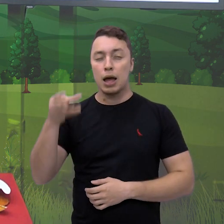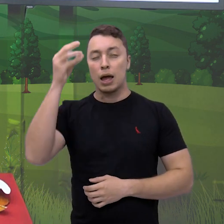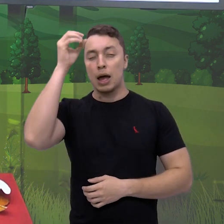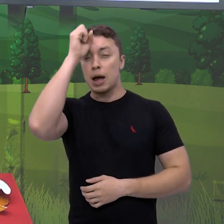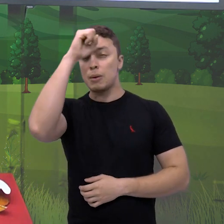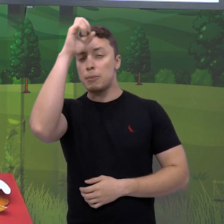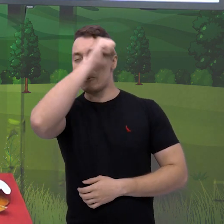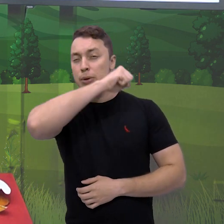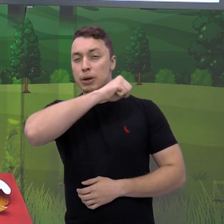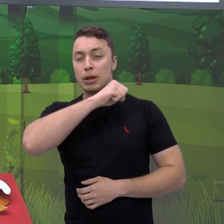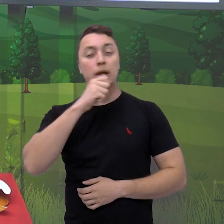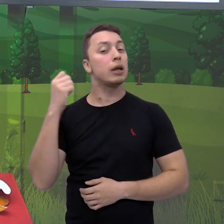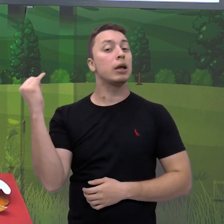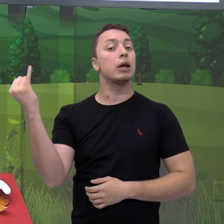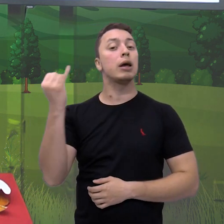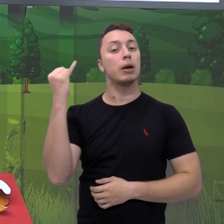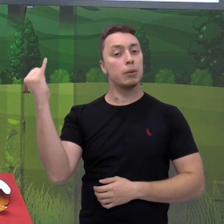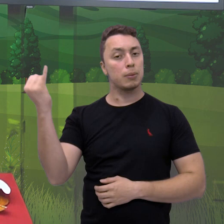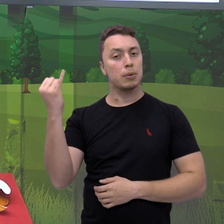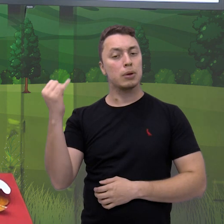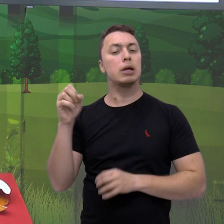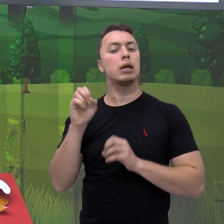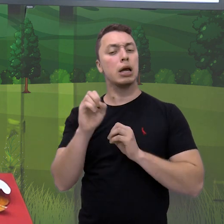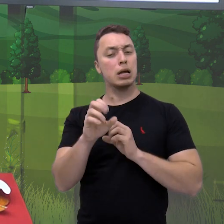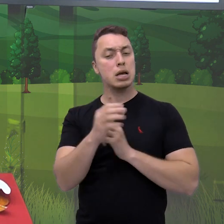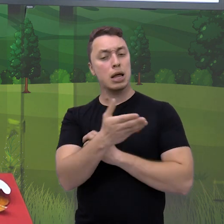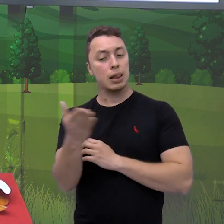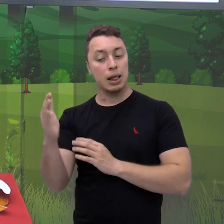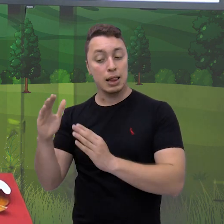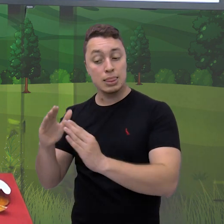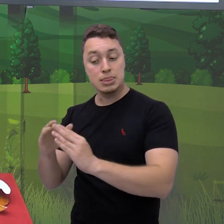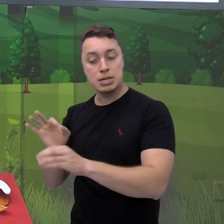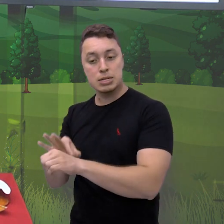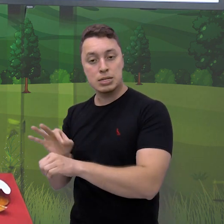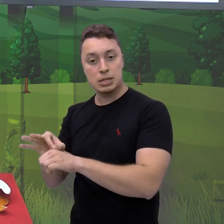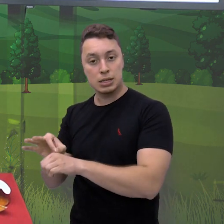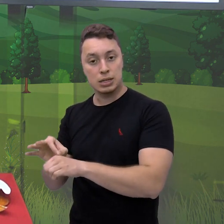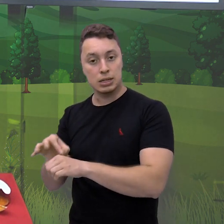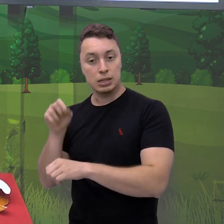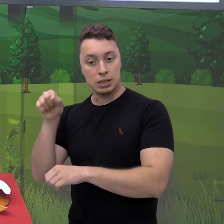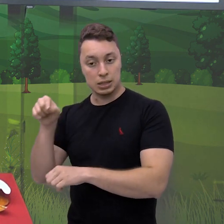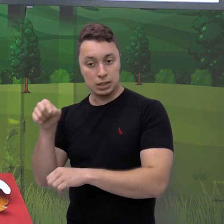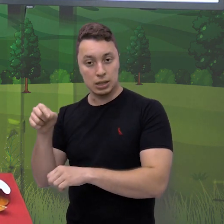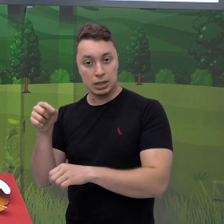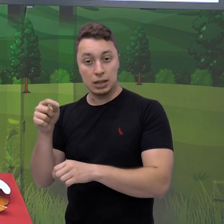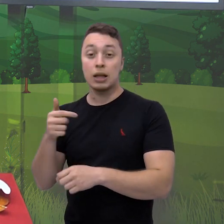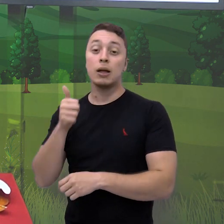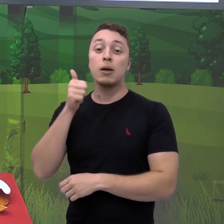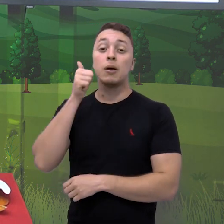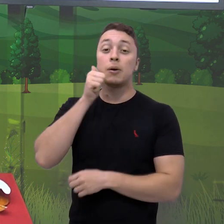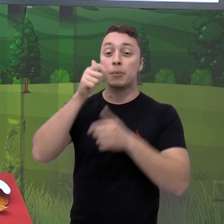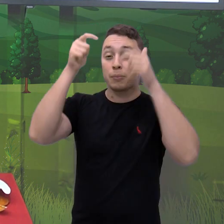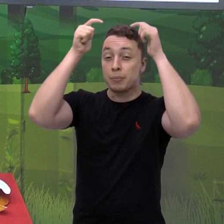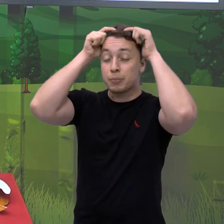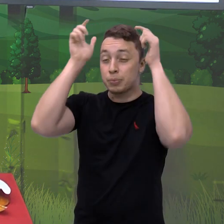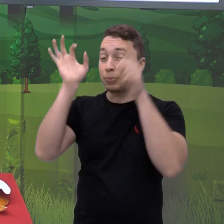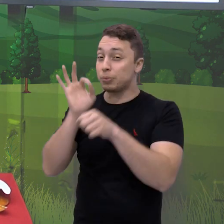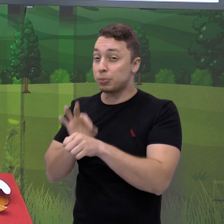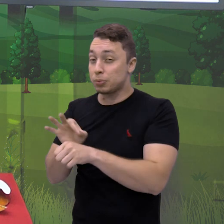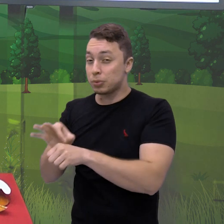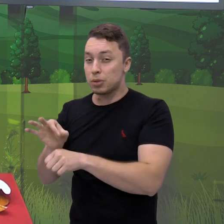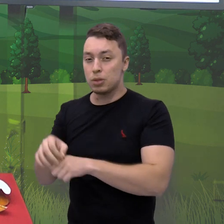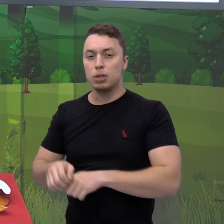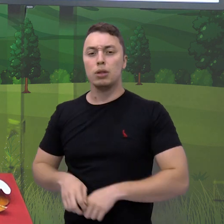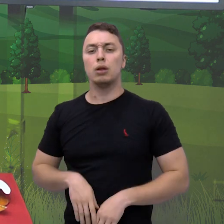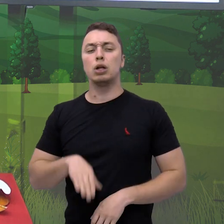muito importante que é ensinada lá no formigueiro. A rainha das formigas chegou para a cigarra e disse assim, olha